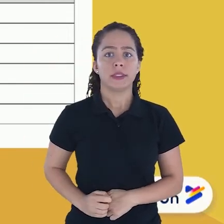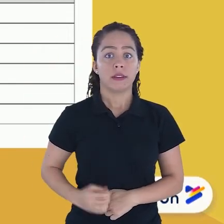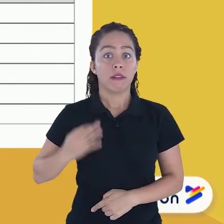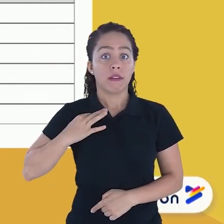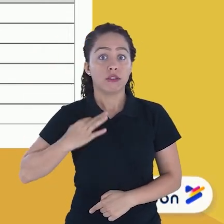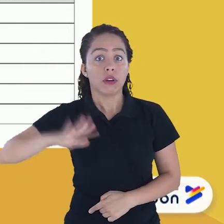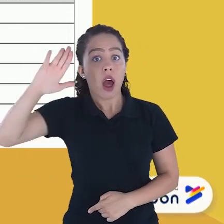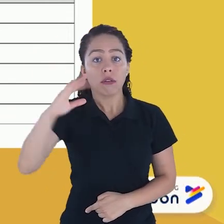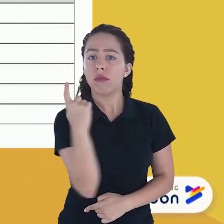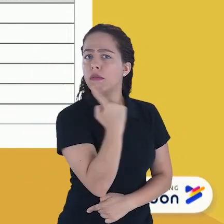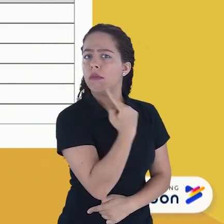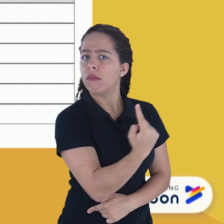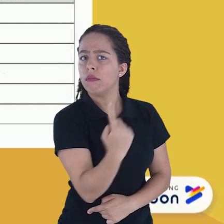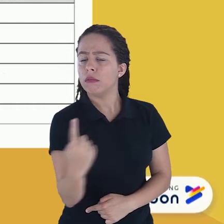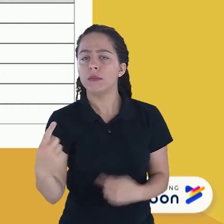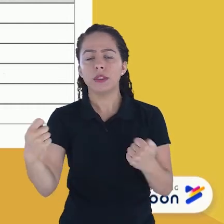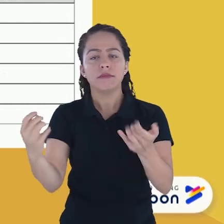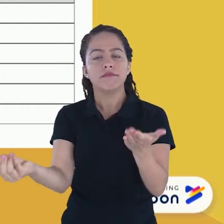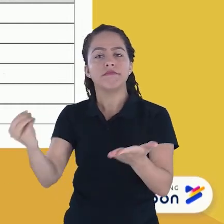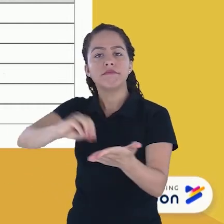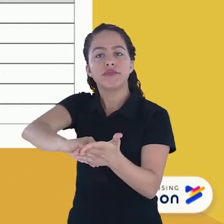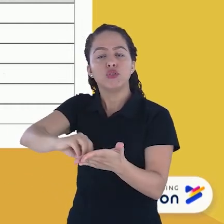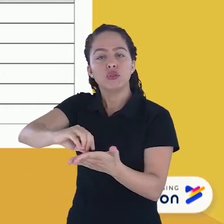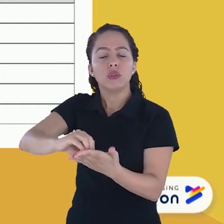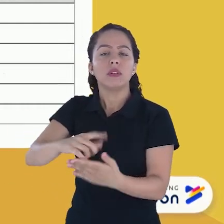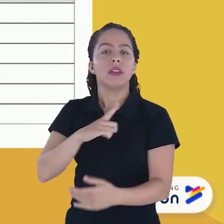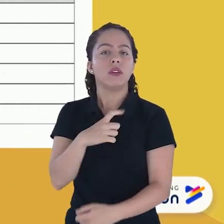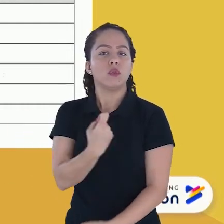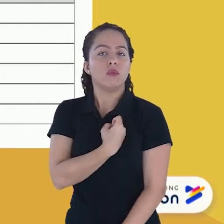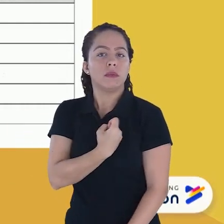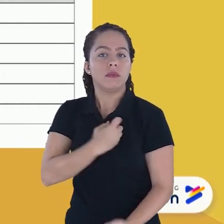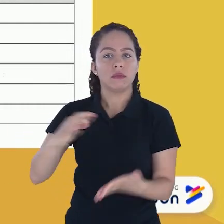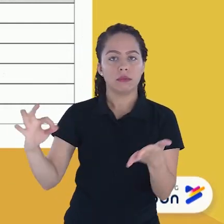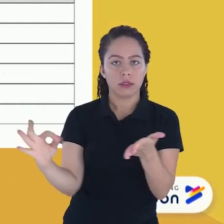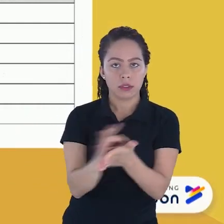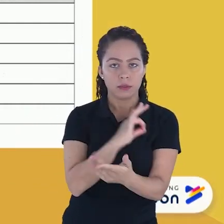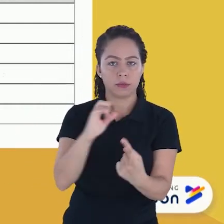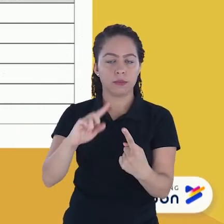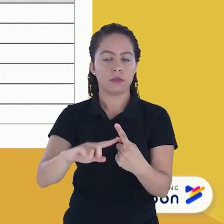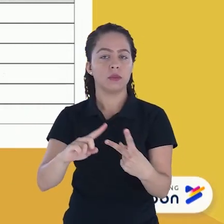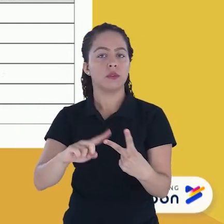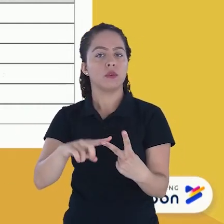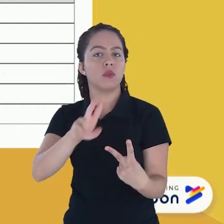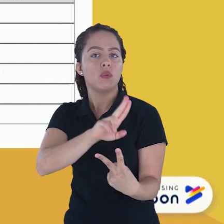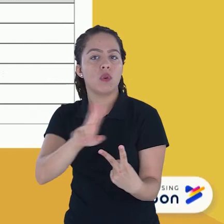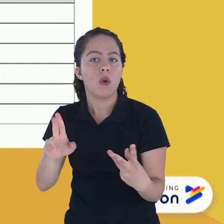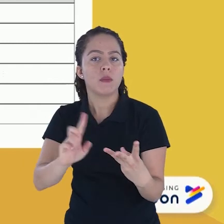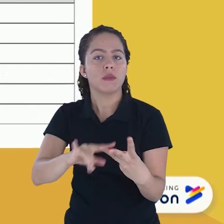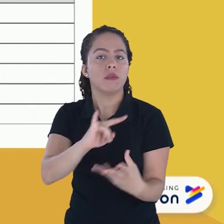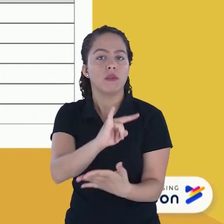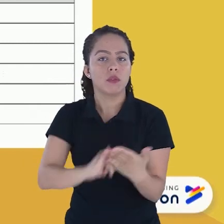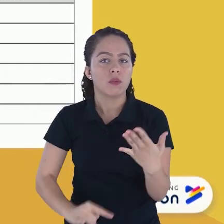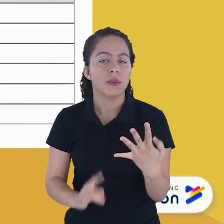Cada candidato participante preencherá os campos Número de